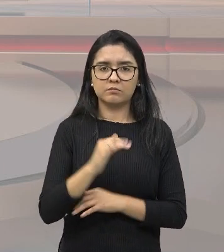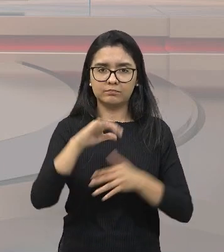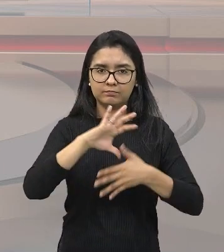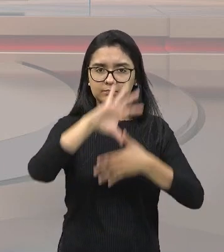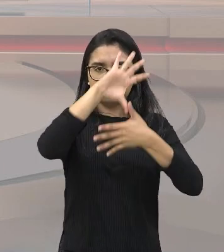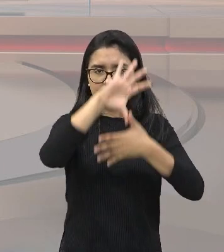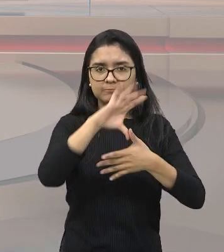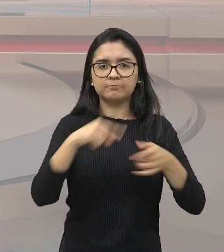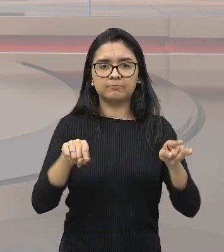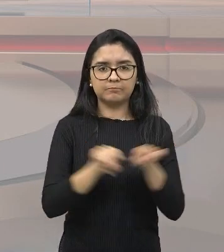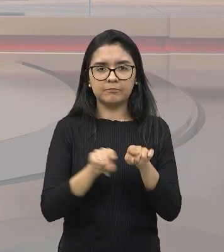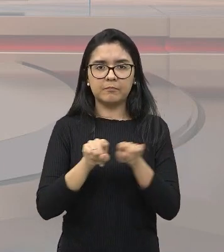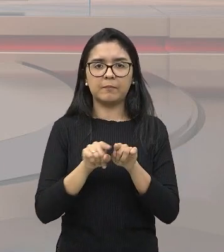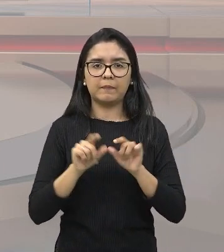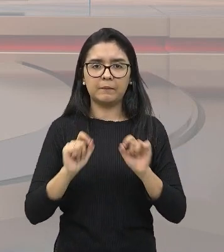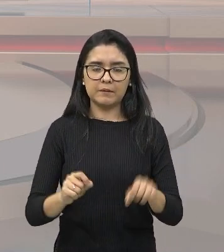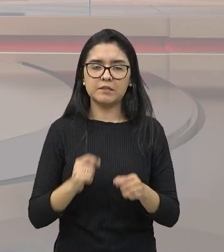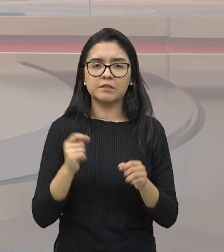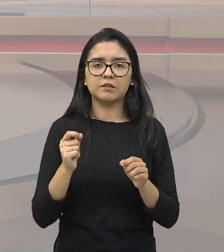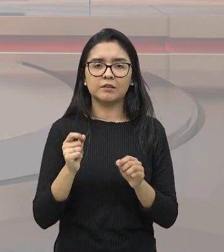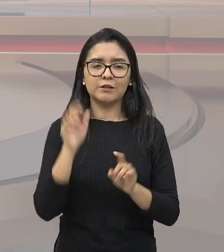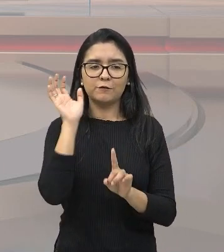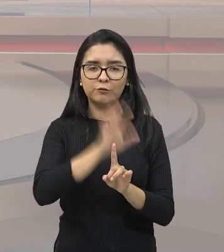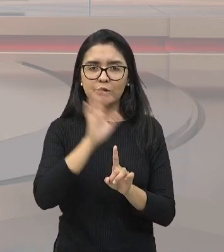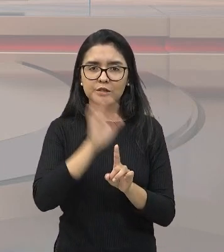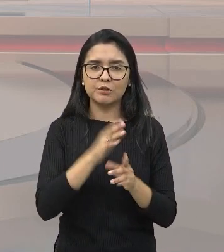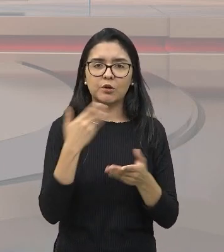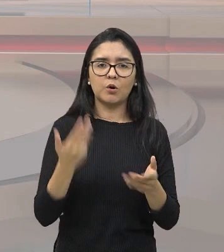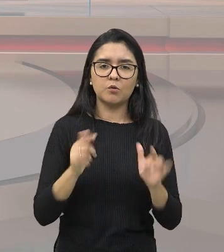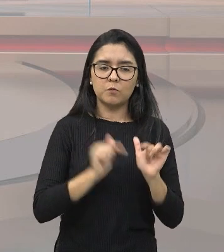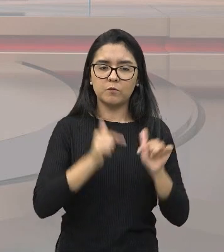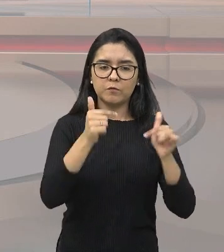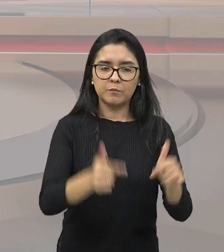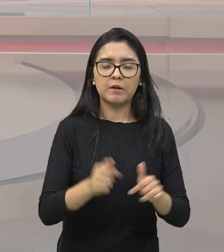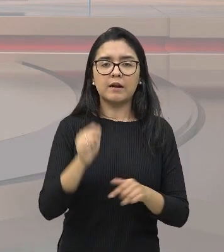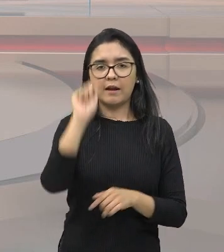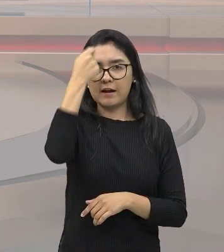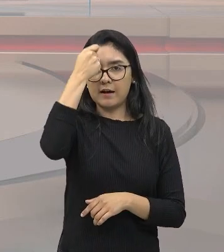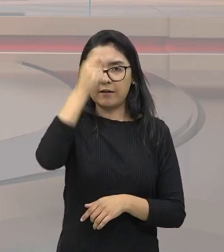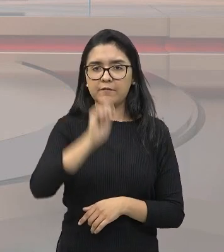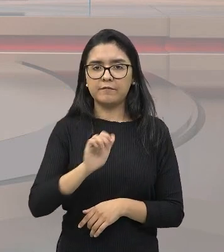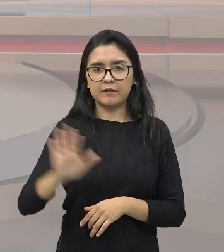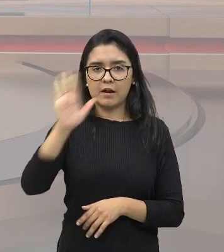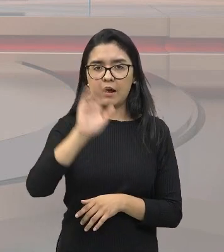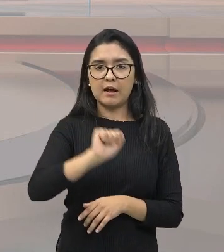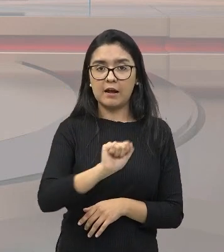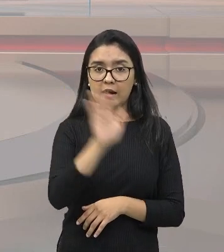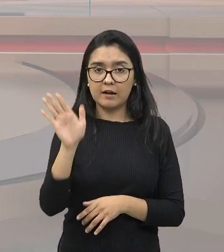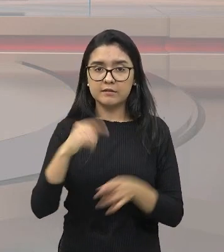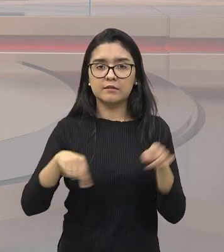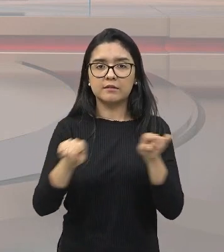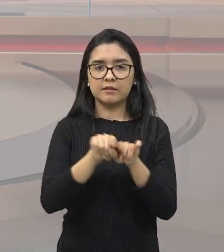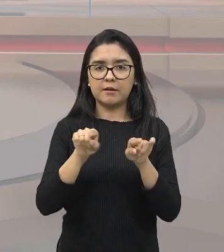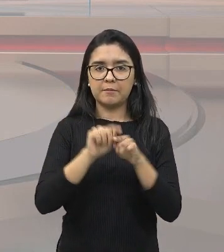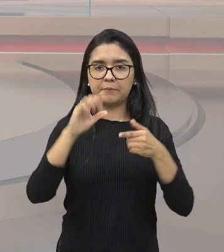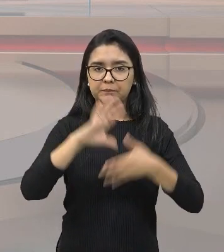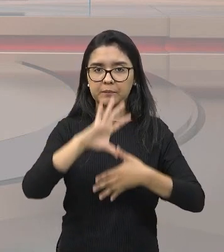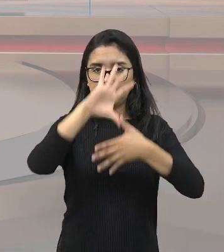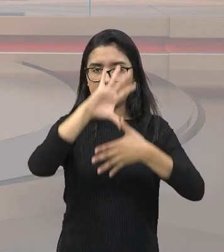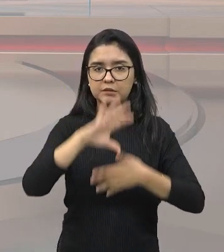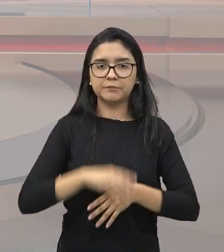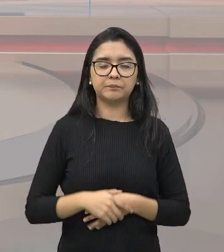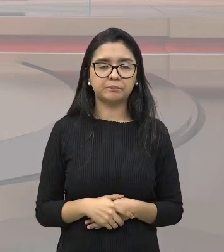para esses movimentos de independência. Inspirou os movimentos onde? Na África, na Ásia e também nas